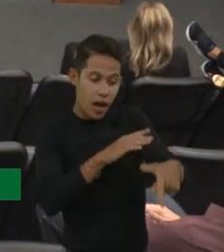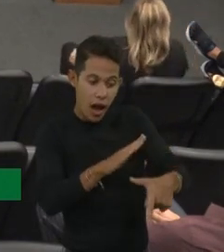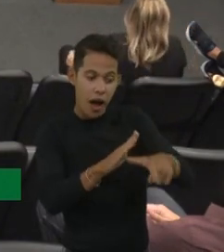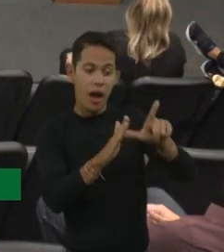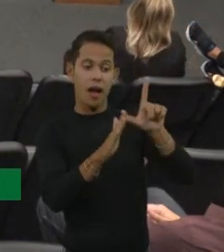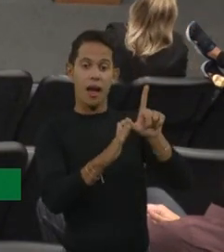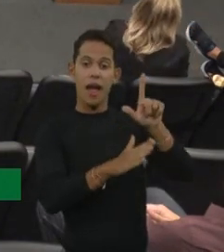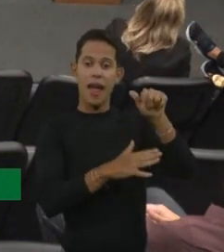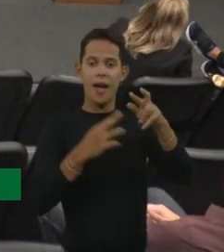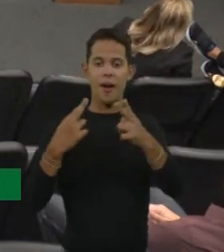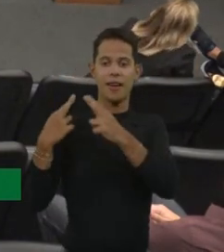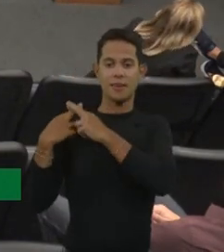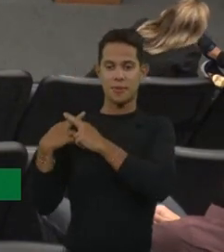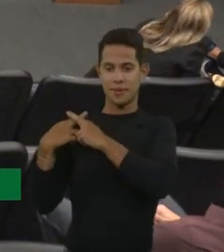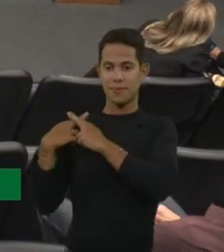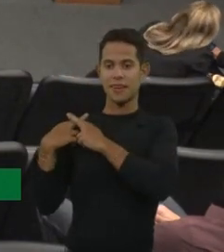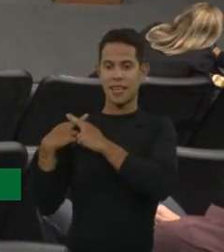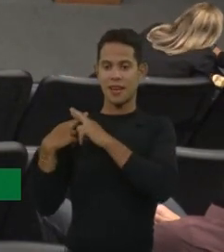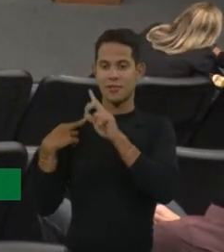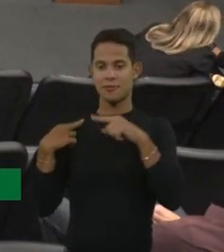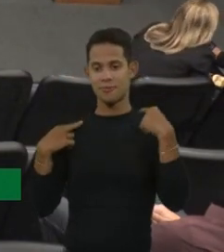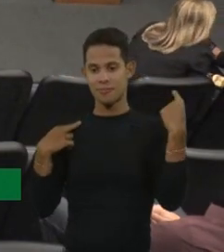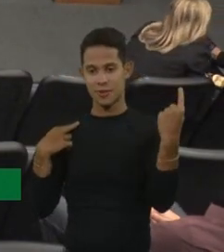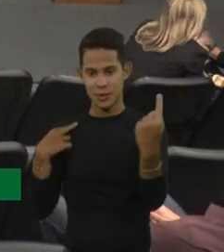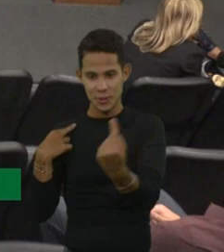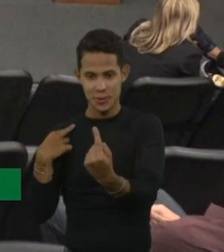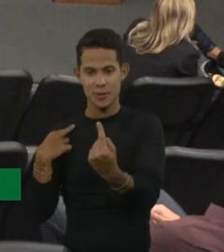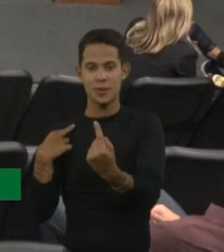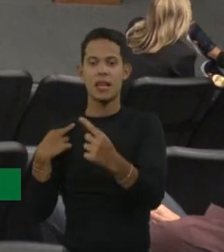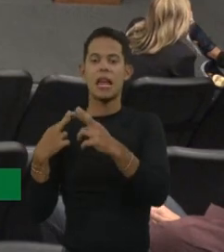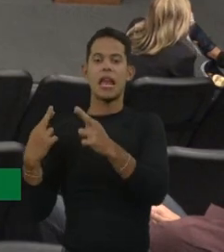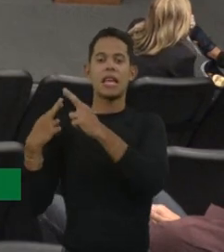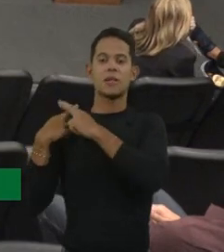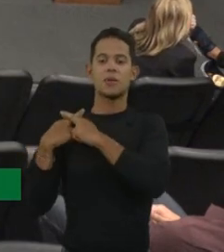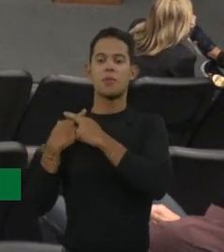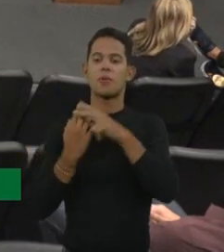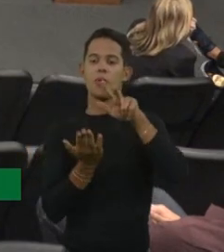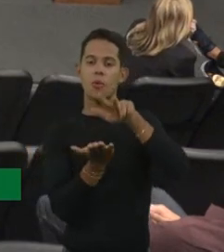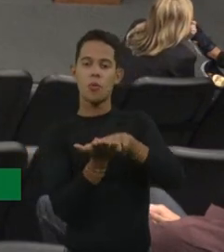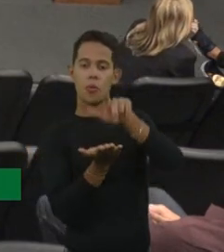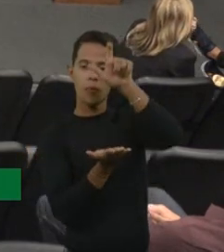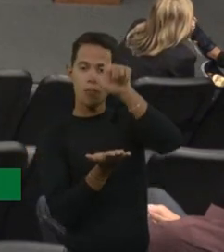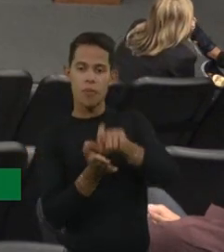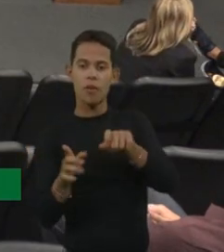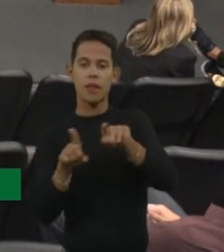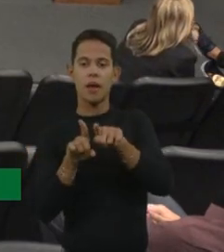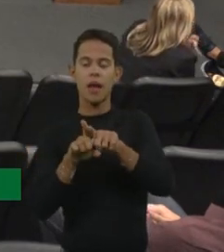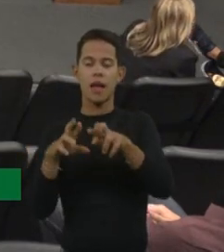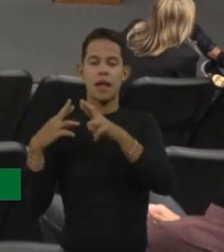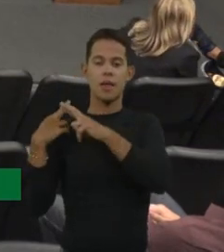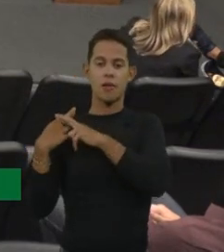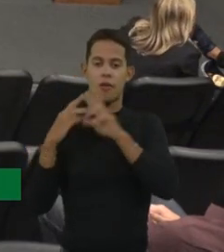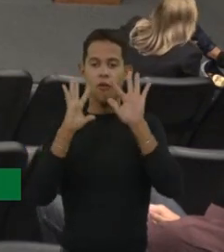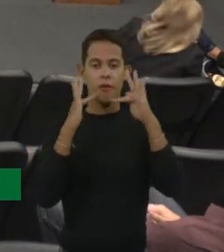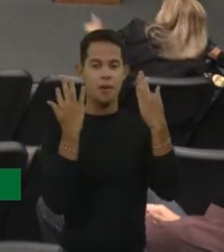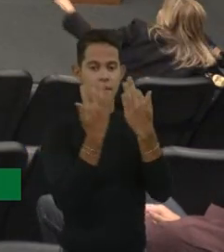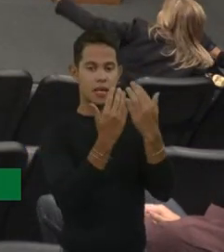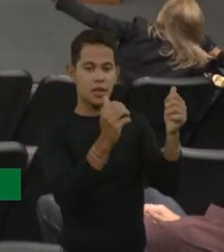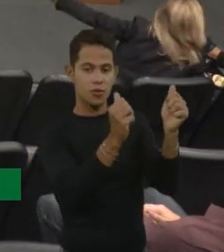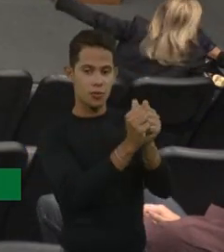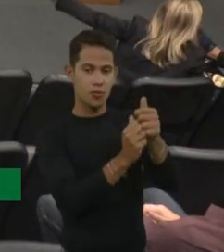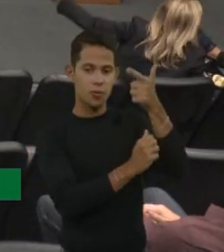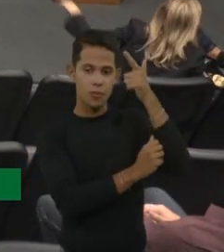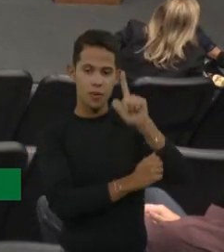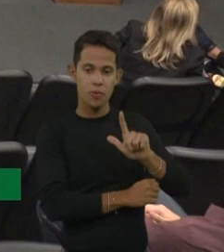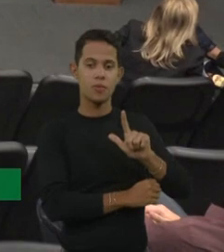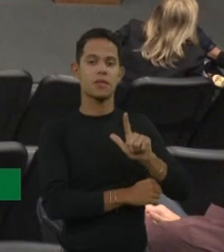responsabilidade nossa, responsabilidade nossa com os pacientes, com as famílias, né, para que realmente a gente consiga, assim, essa uma